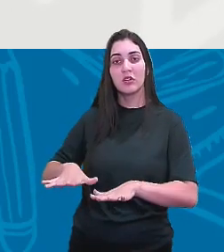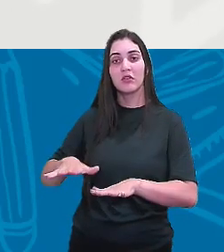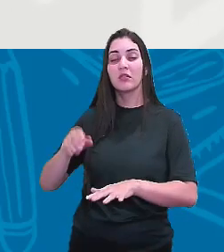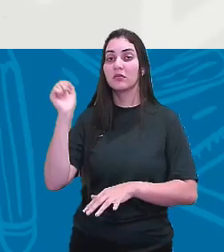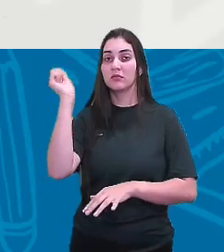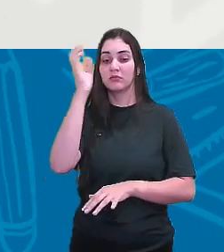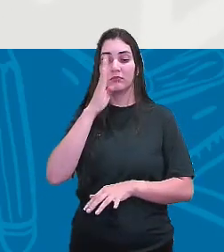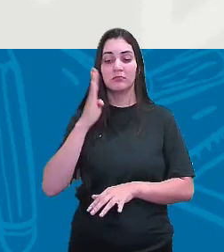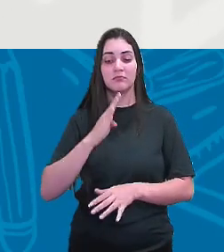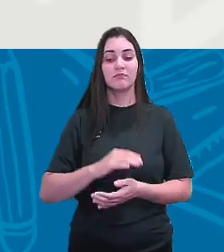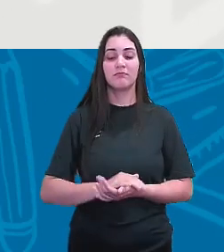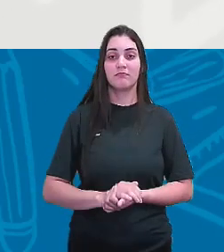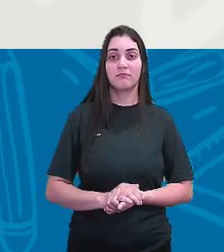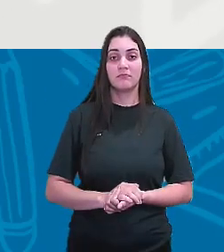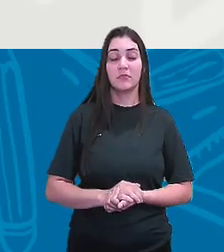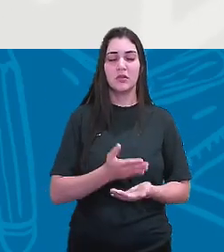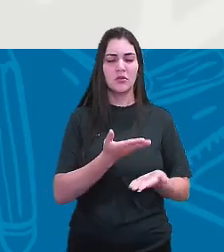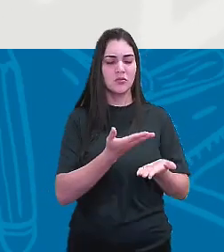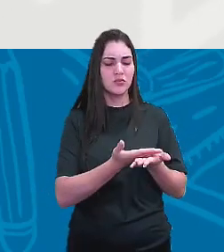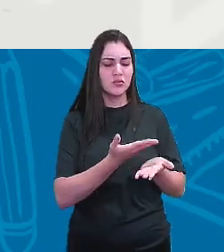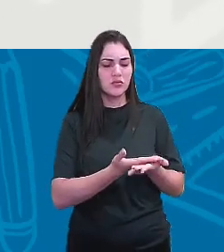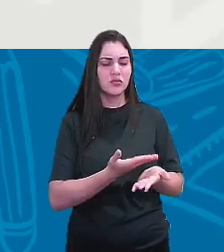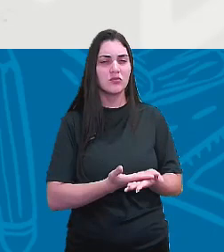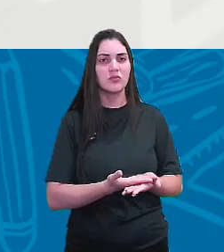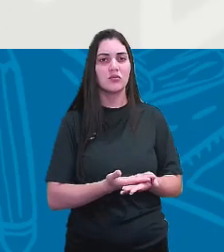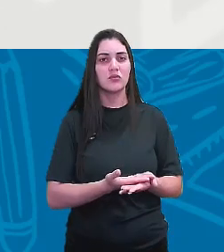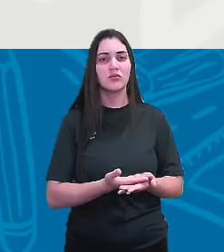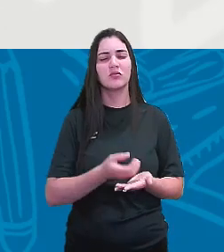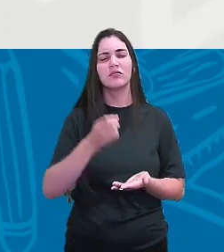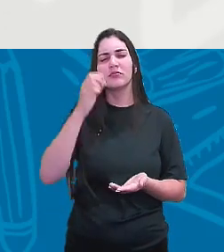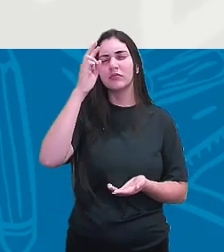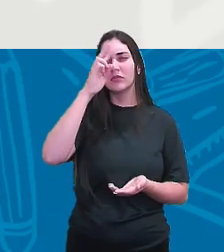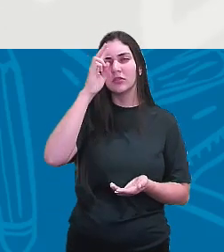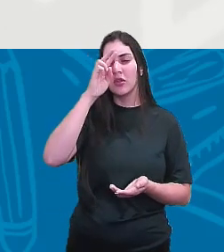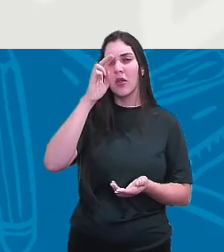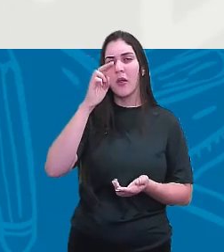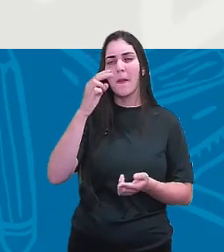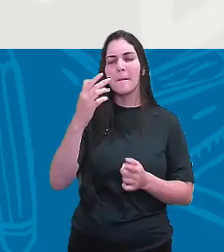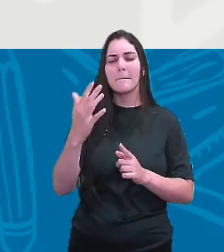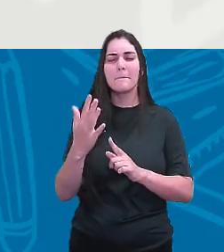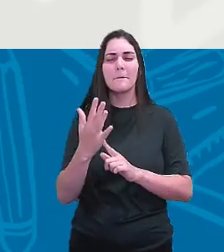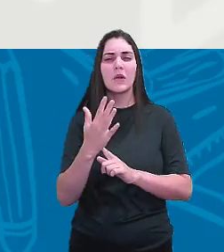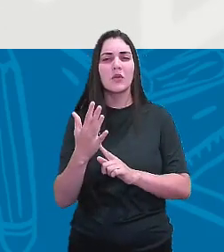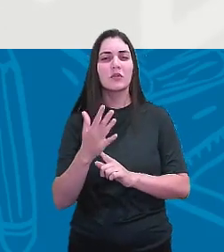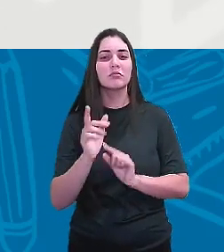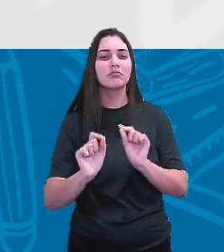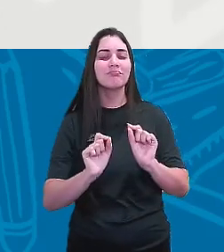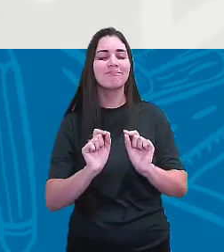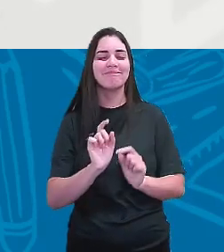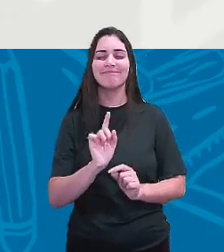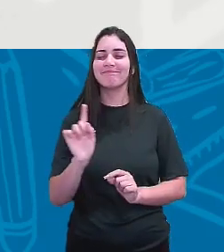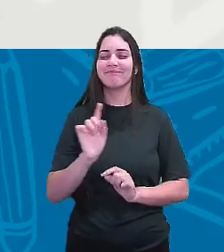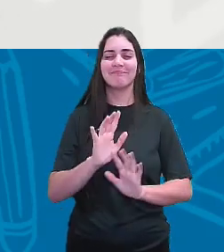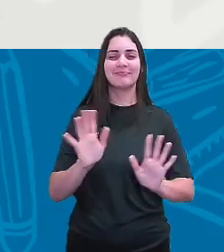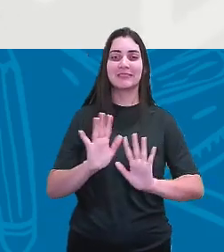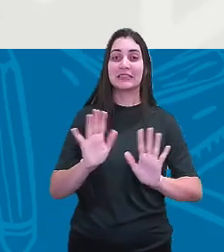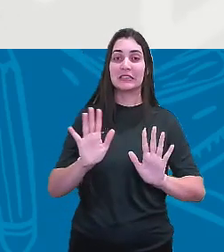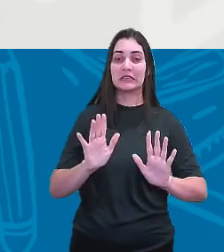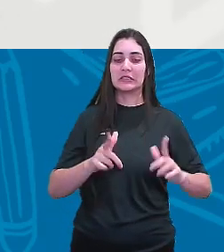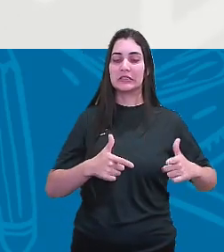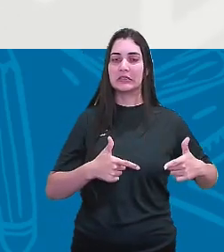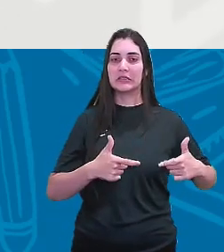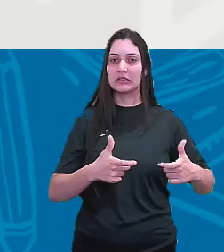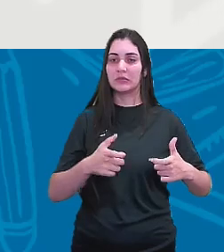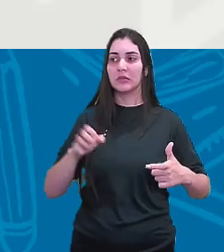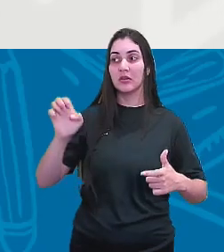Brasil. E os estudos da história foi nos mostrando que não, que os conflitos